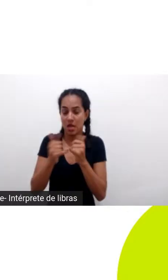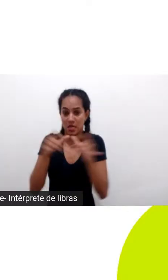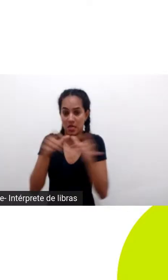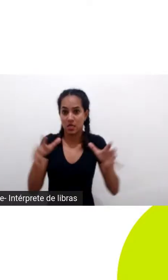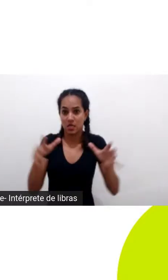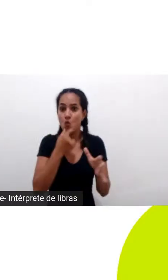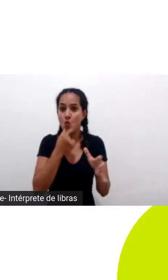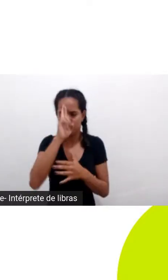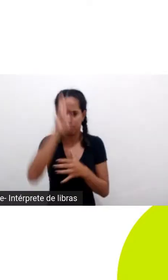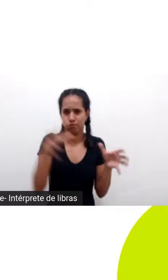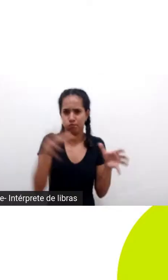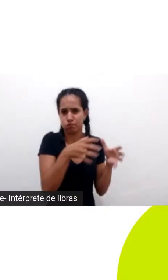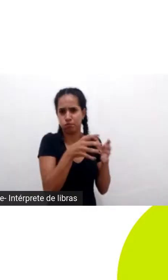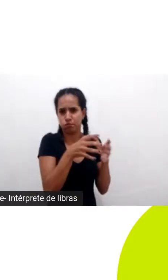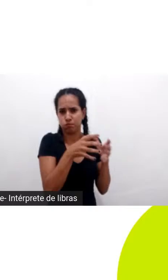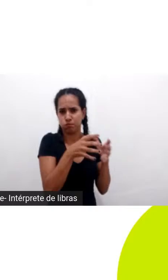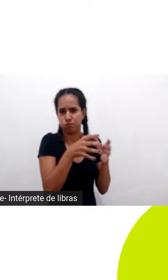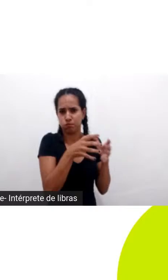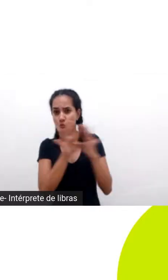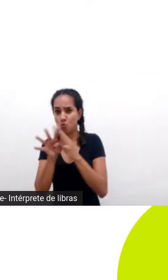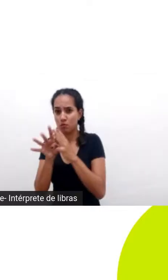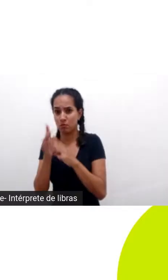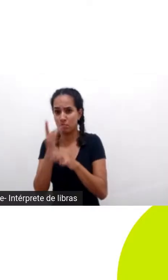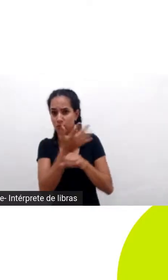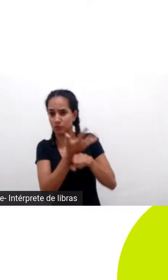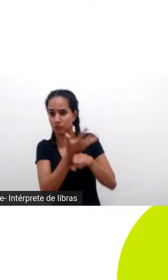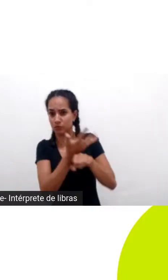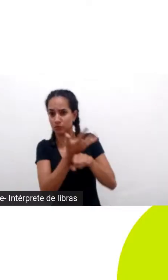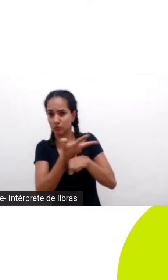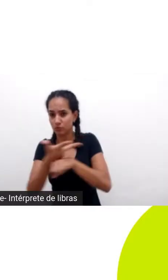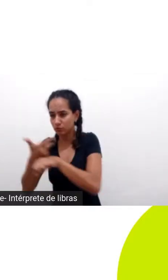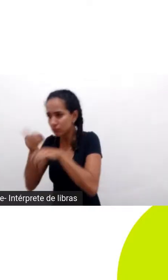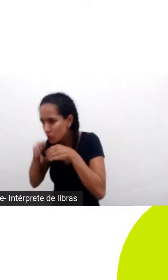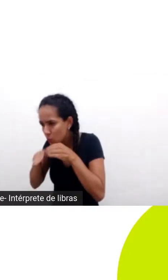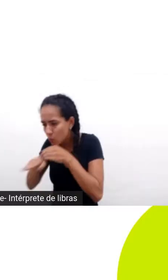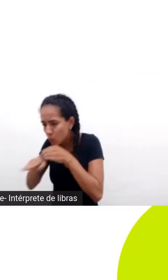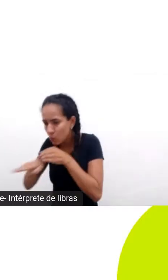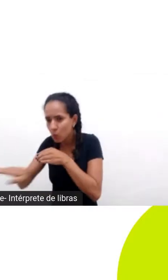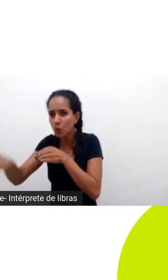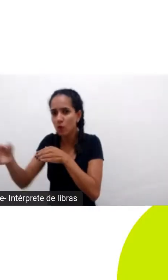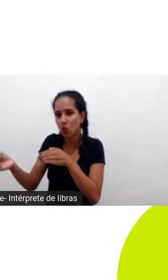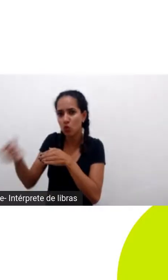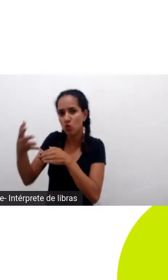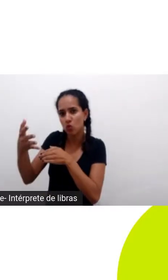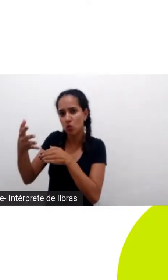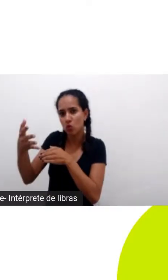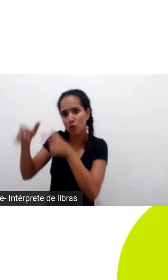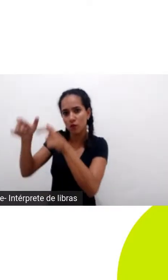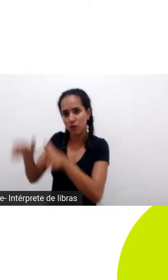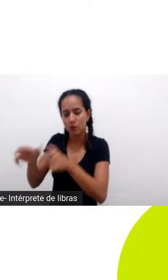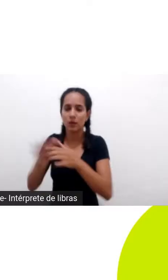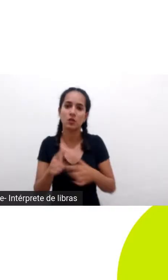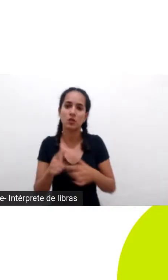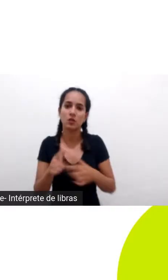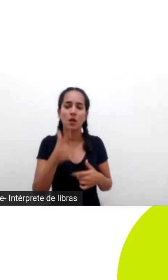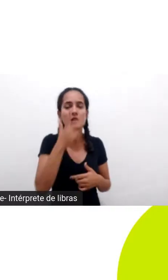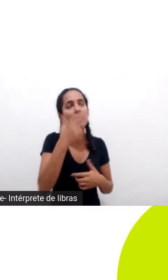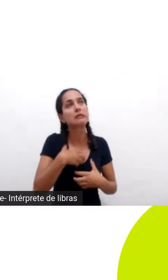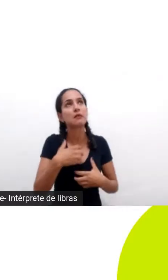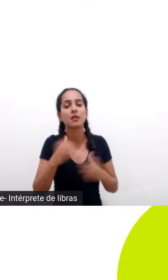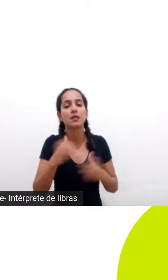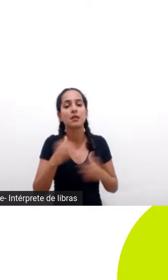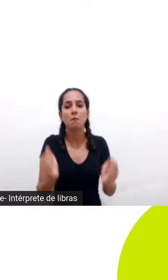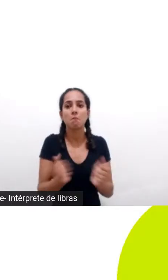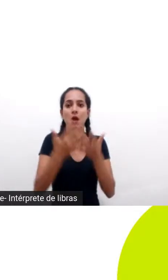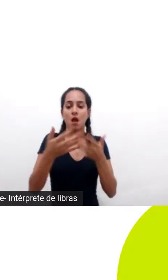é curioso como no filme eu acho que na nossa sociedade a gente fica esperando por uma solução mágica da modernidade só que o que eu